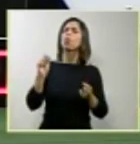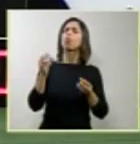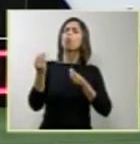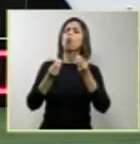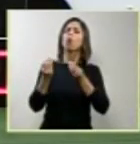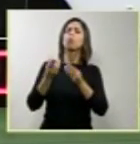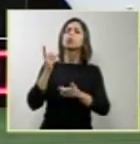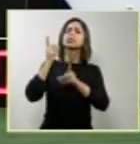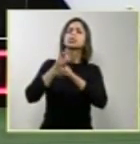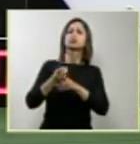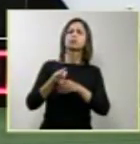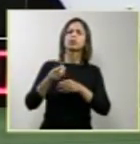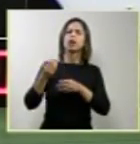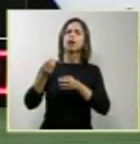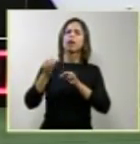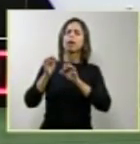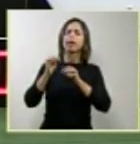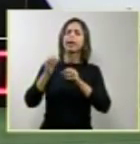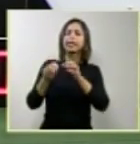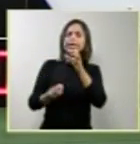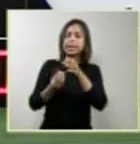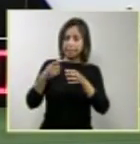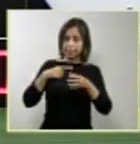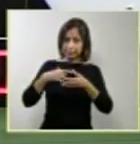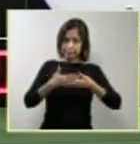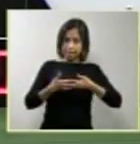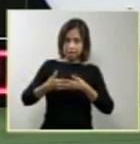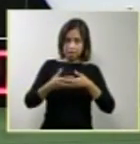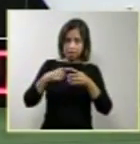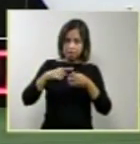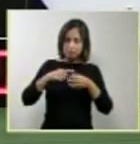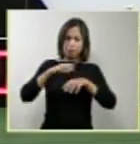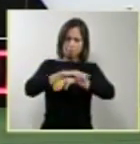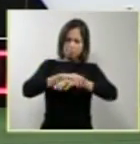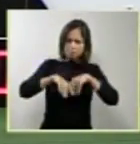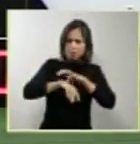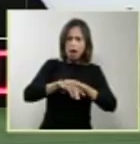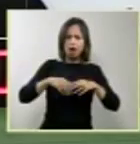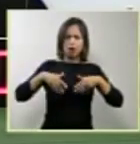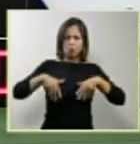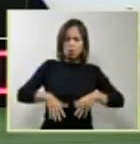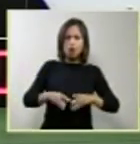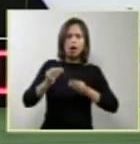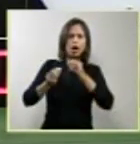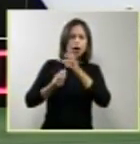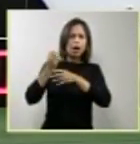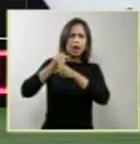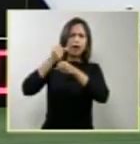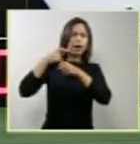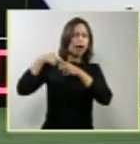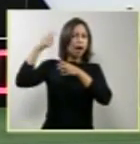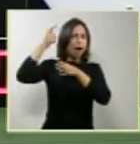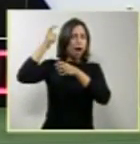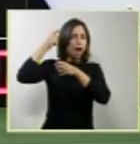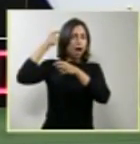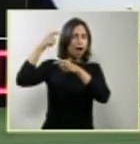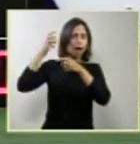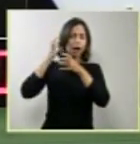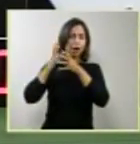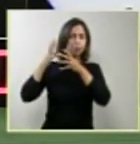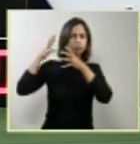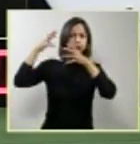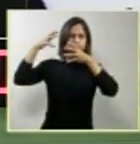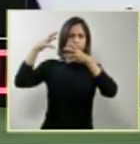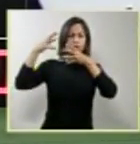do cérebro que permite em si chegar-se à conclusão de se